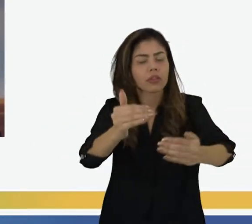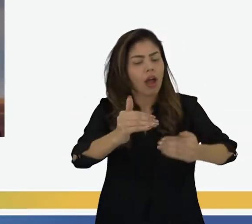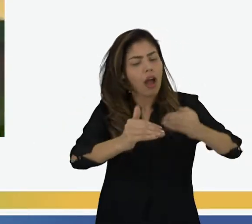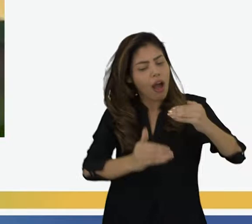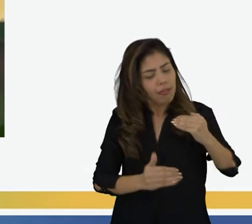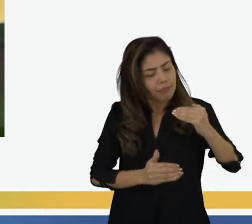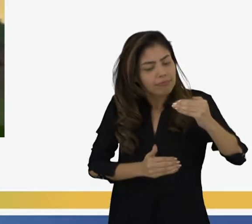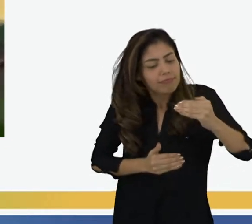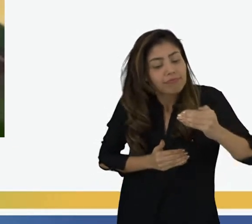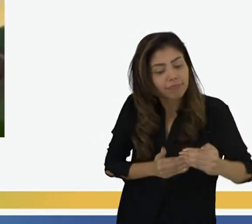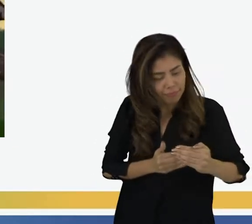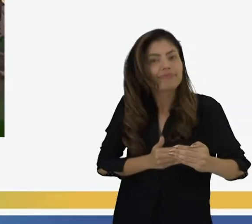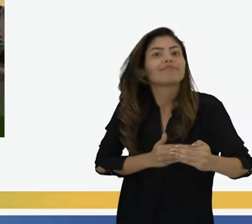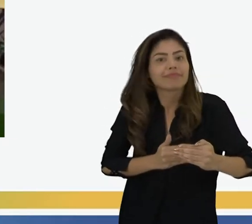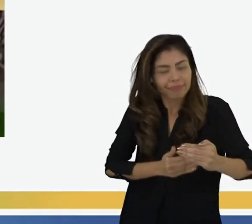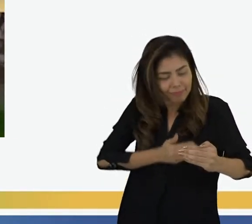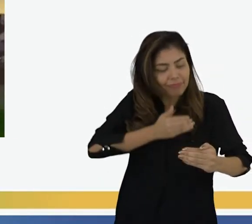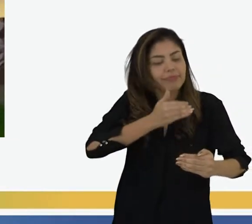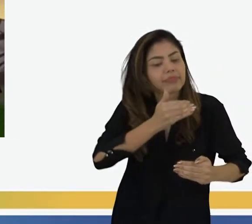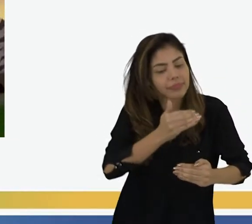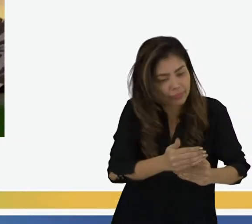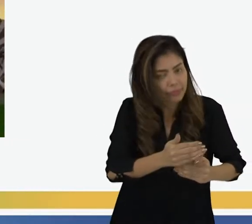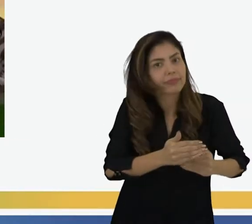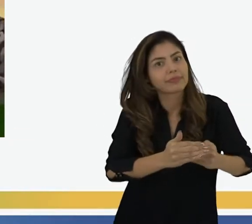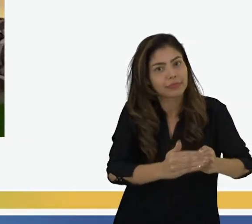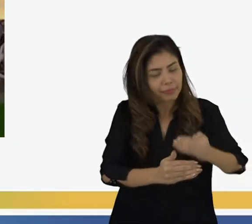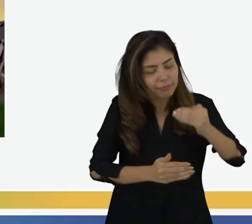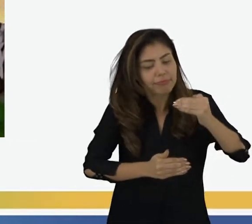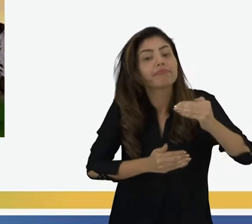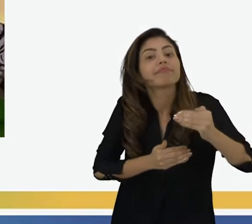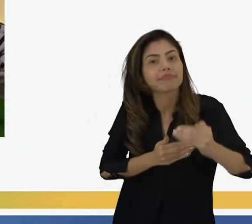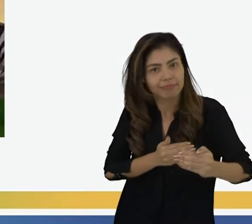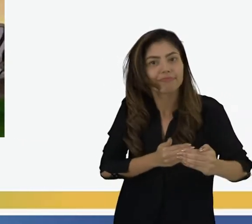O nosso caminho